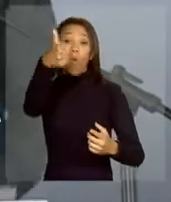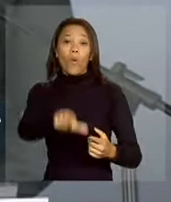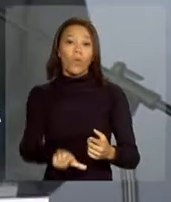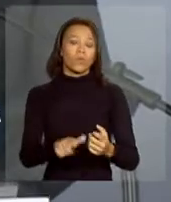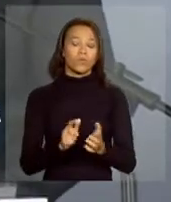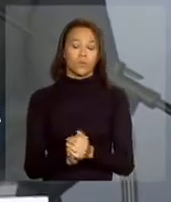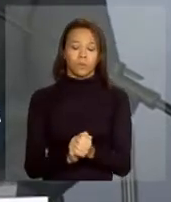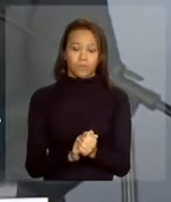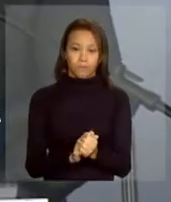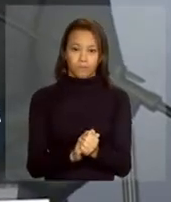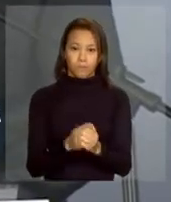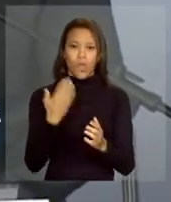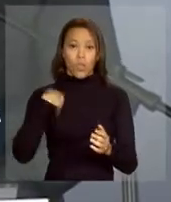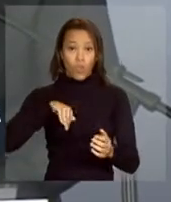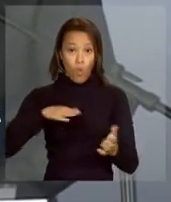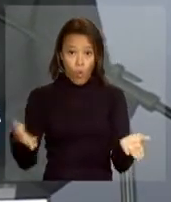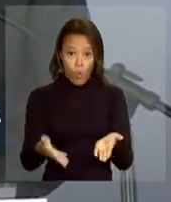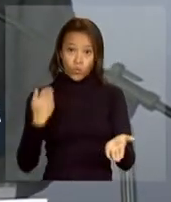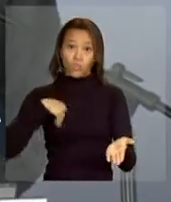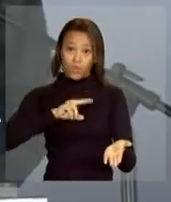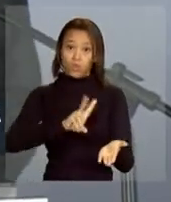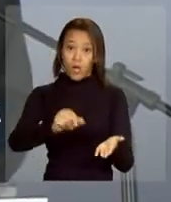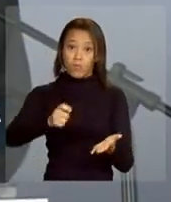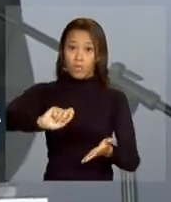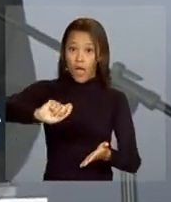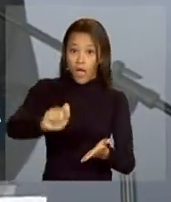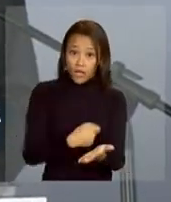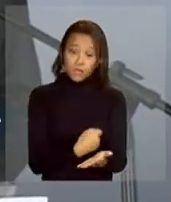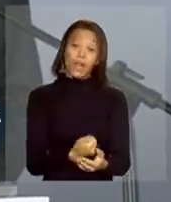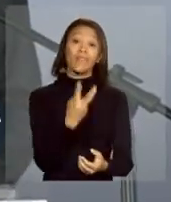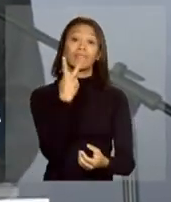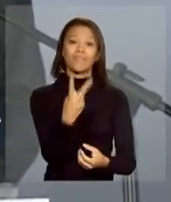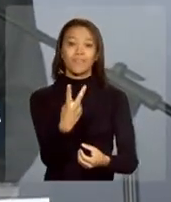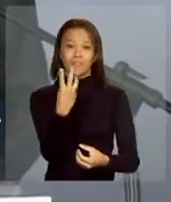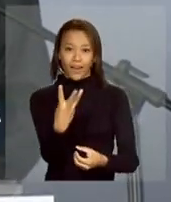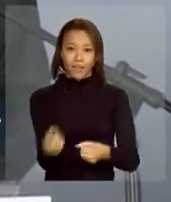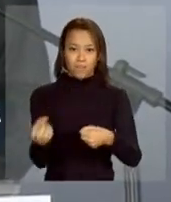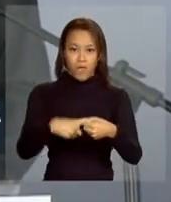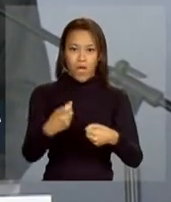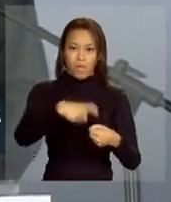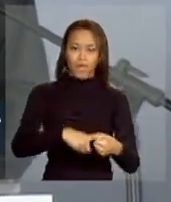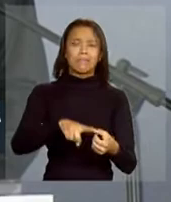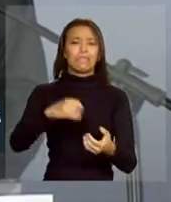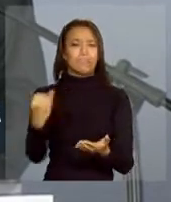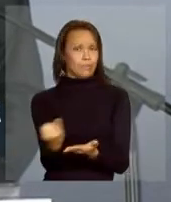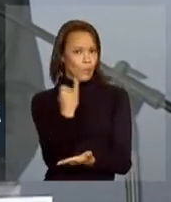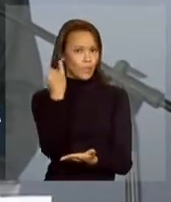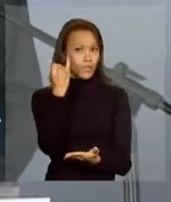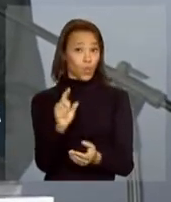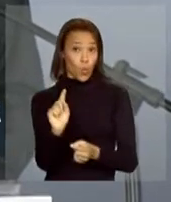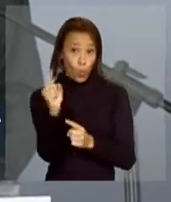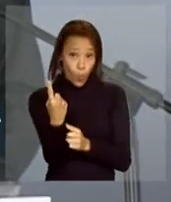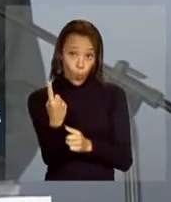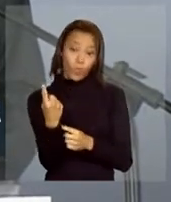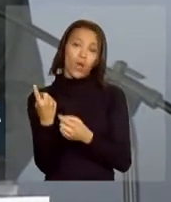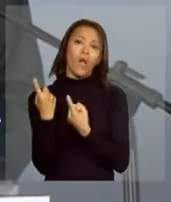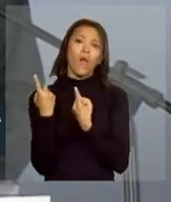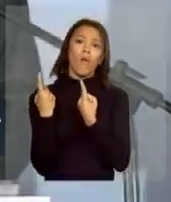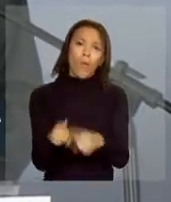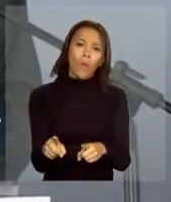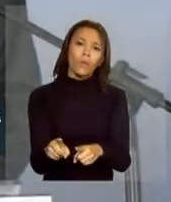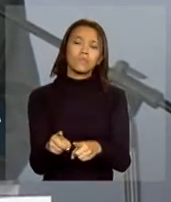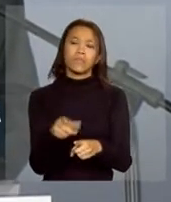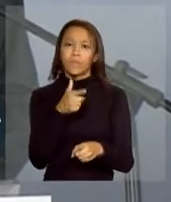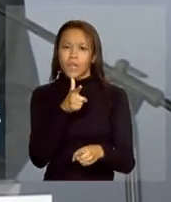Nós vamos assinar hoje aqui três convênios importantes. Um, para combater as